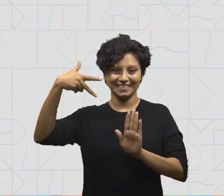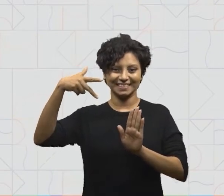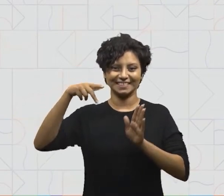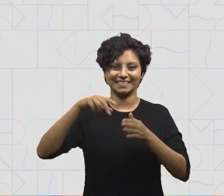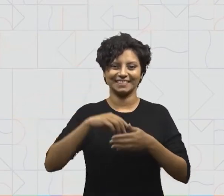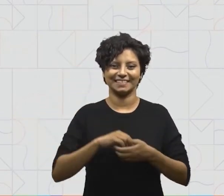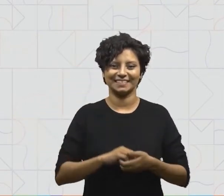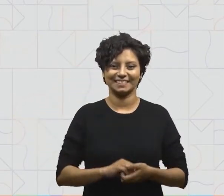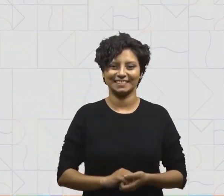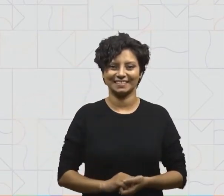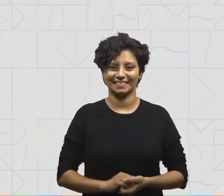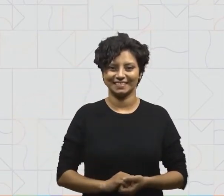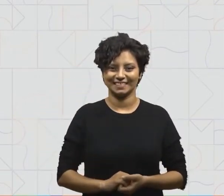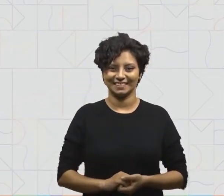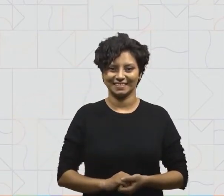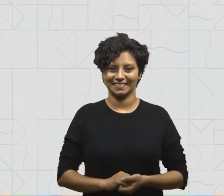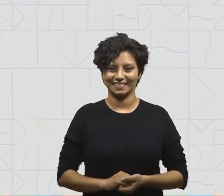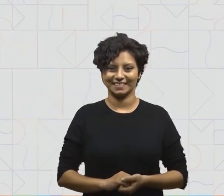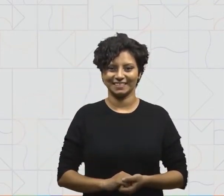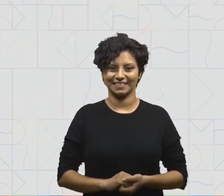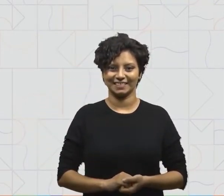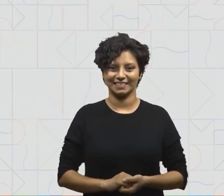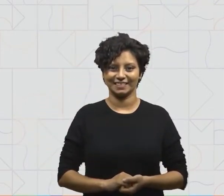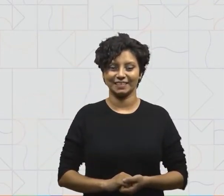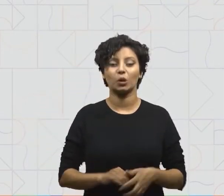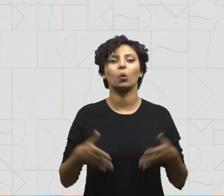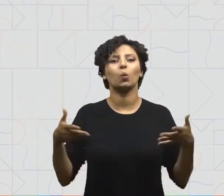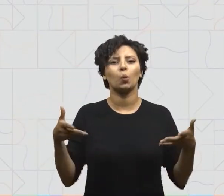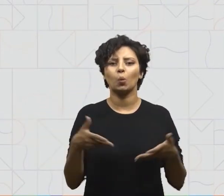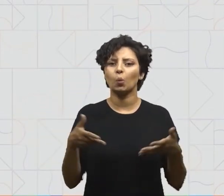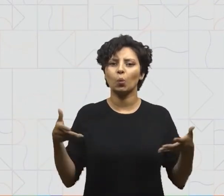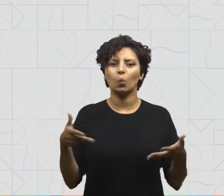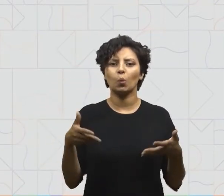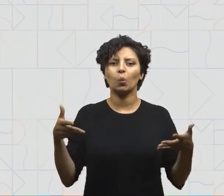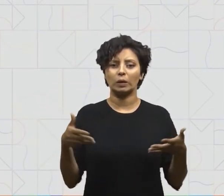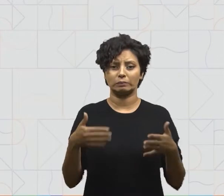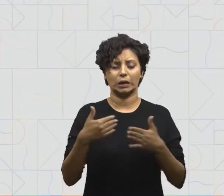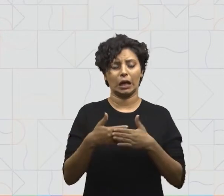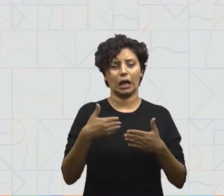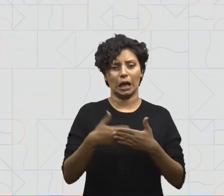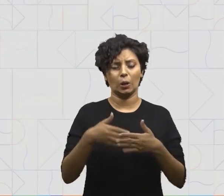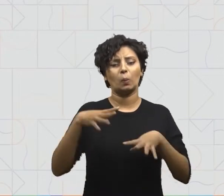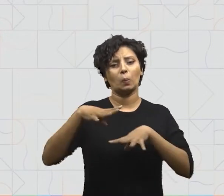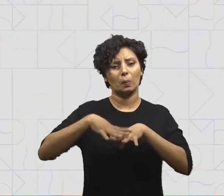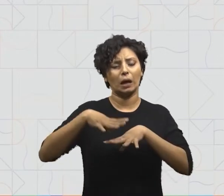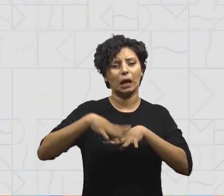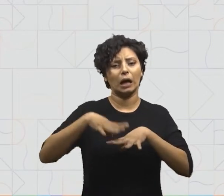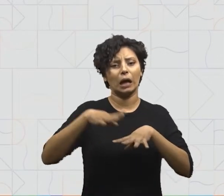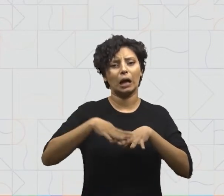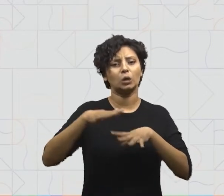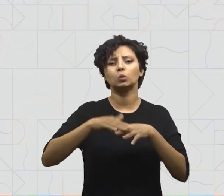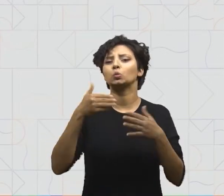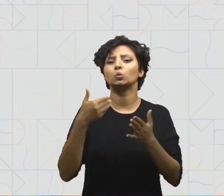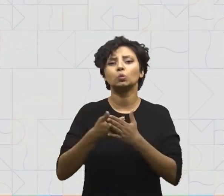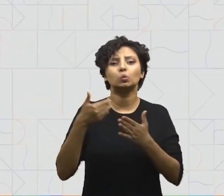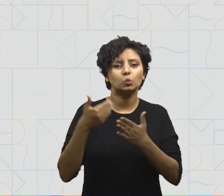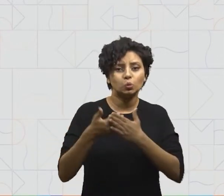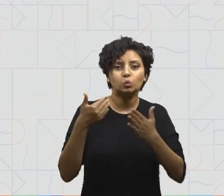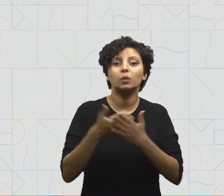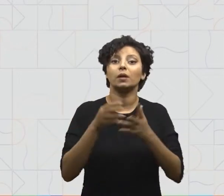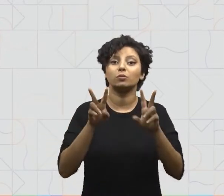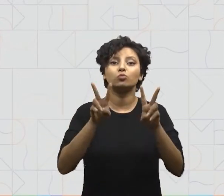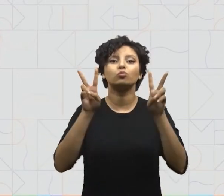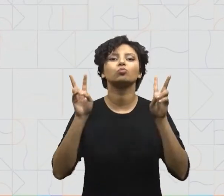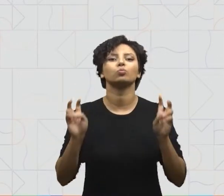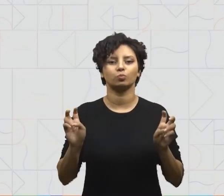Educacionais da CEMED Manaus. Hoje, em nossa aula de matemática, iremos estudar